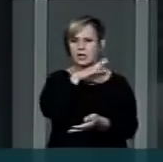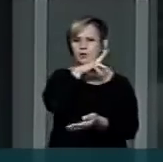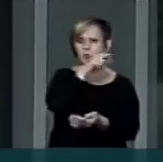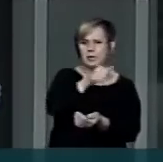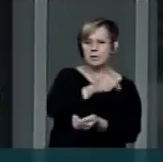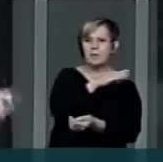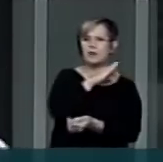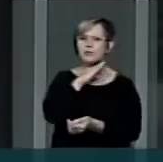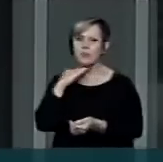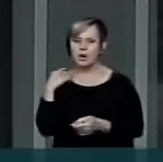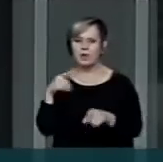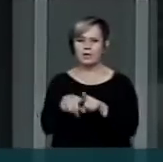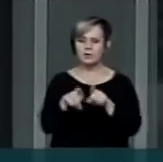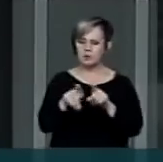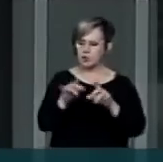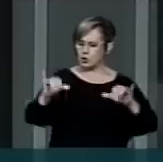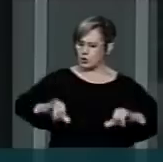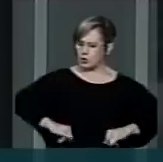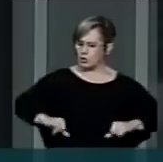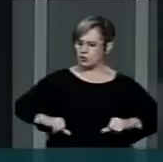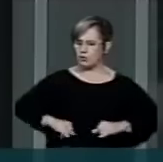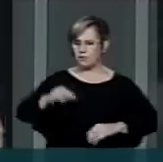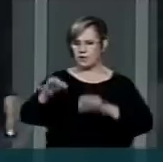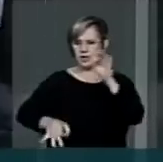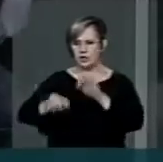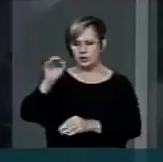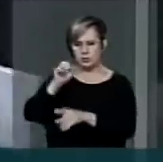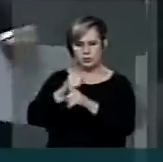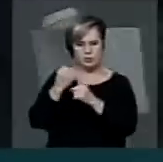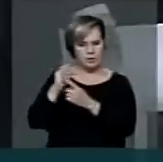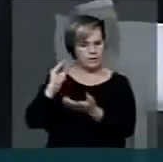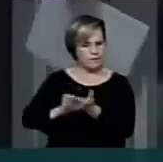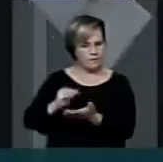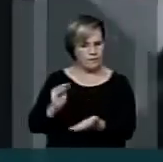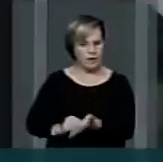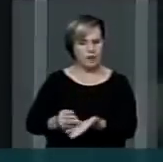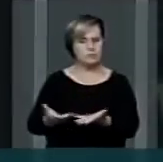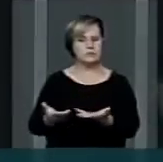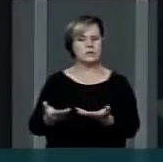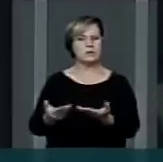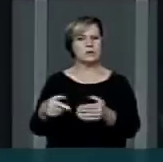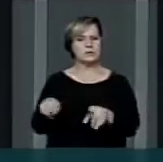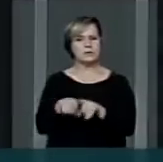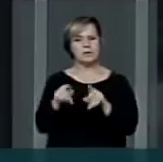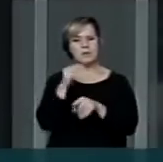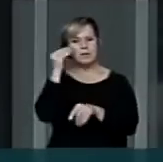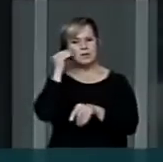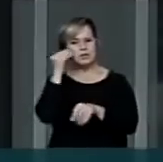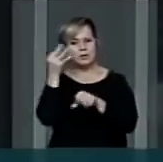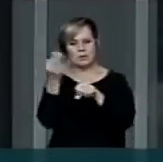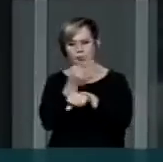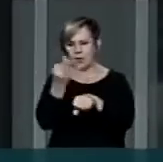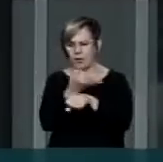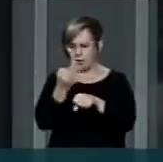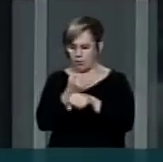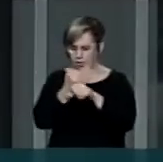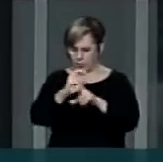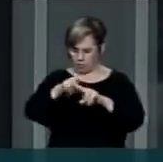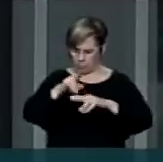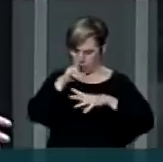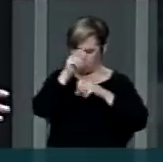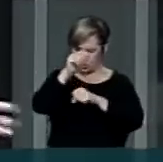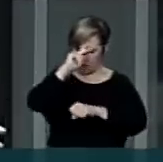sofrendo as injustiças sociais, de exatamente sobreviver com a resistência física